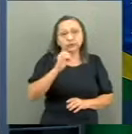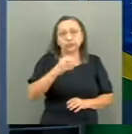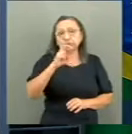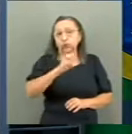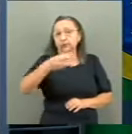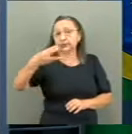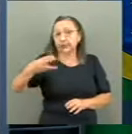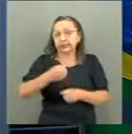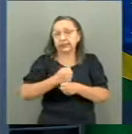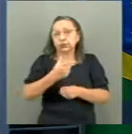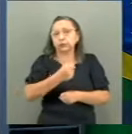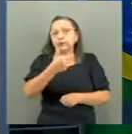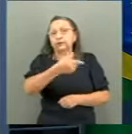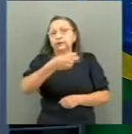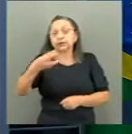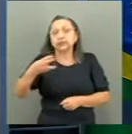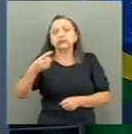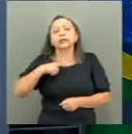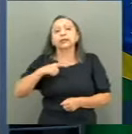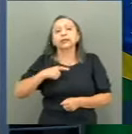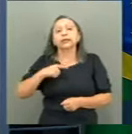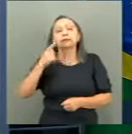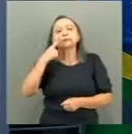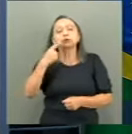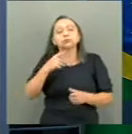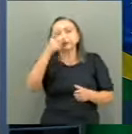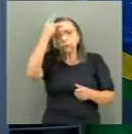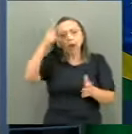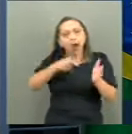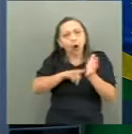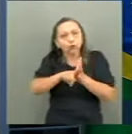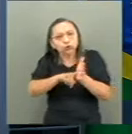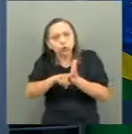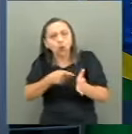que escreve os auditores fiscais do trabalho,